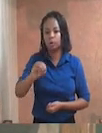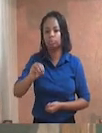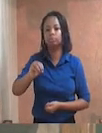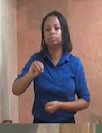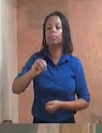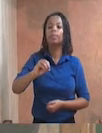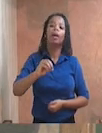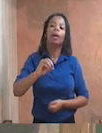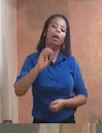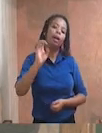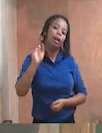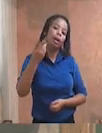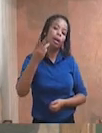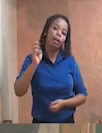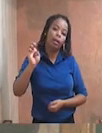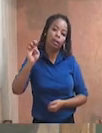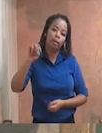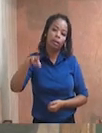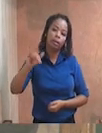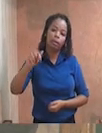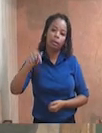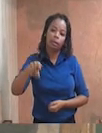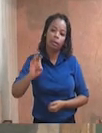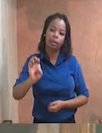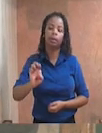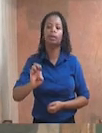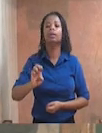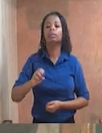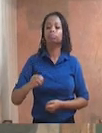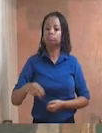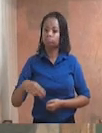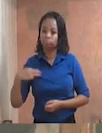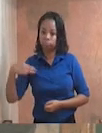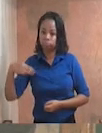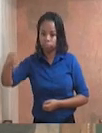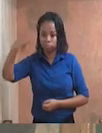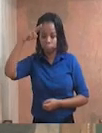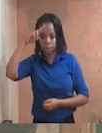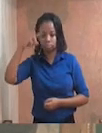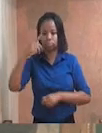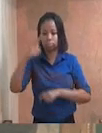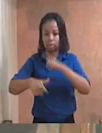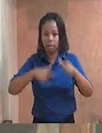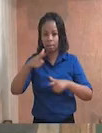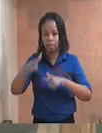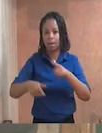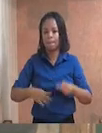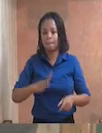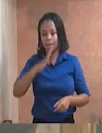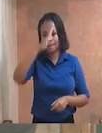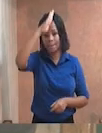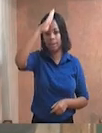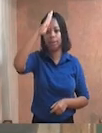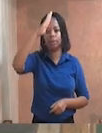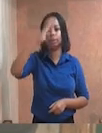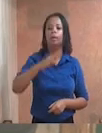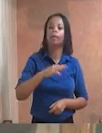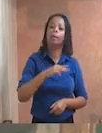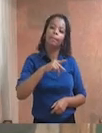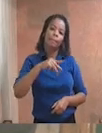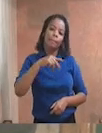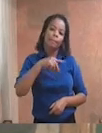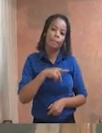Filho, oficial combatente, pelos relevantes serviços que vem prestando no Corpo de Bombeiros Militar do Estado do Rio de Janeiro,